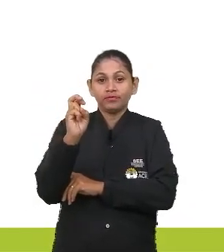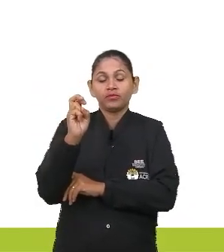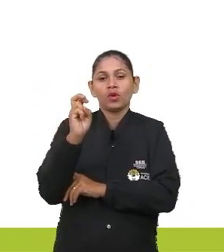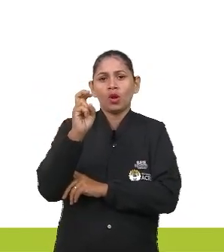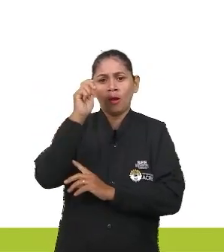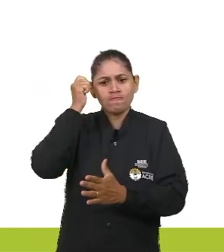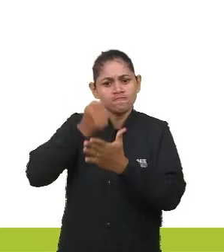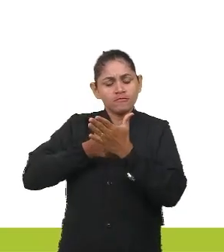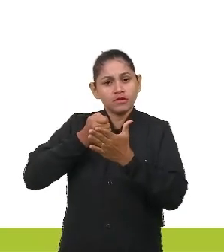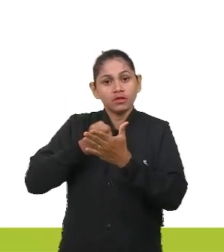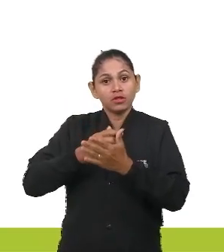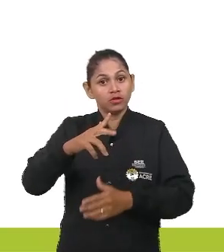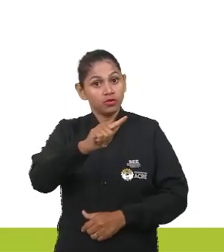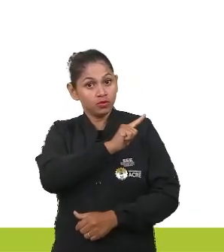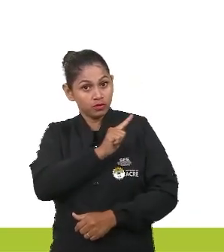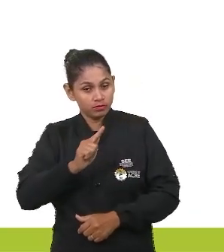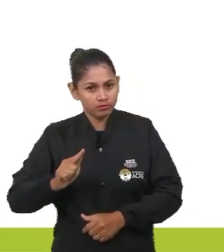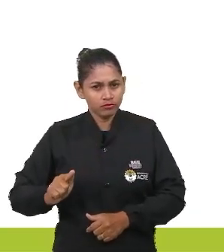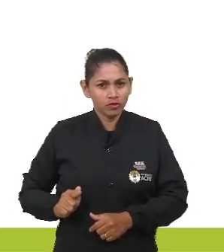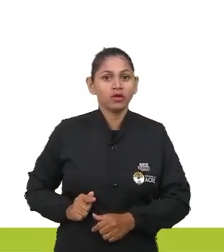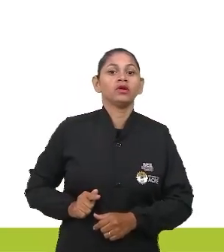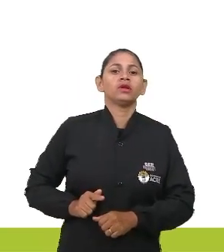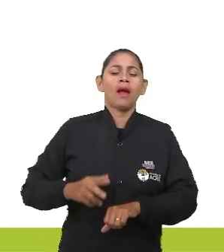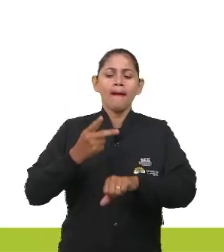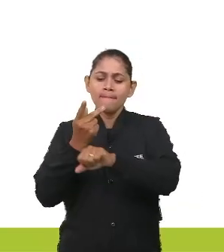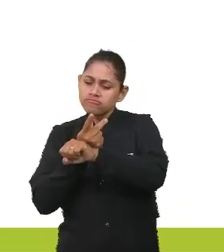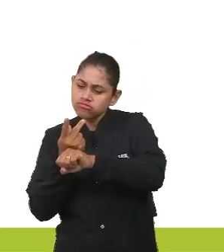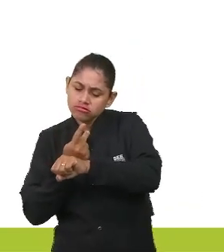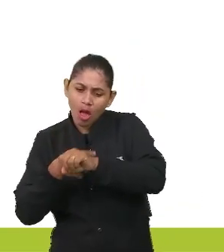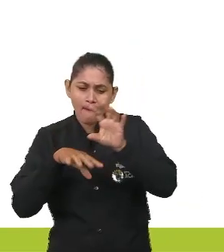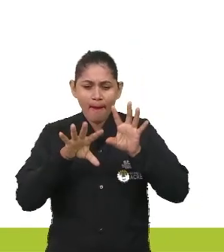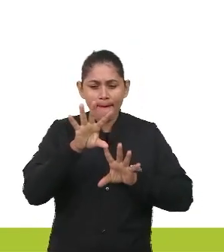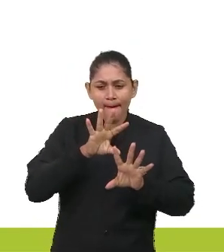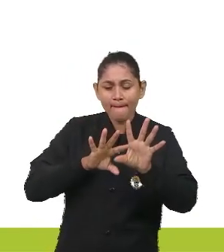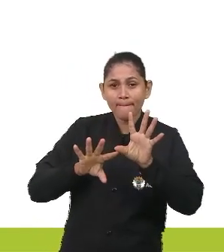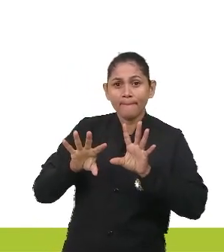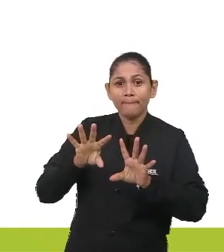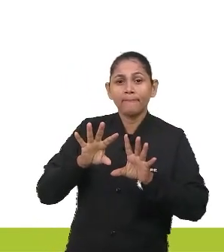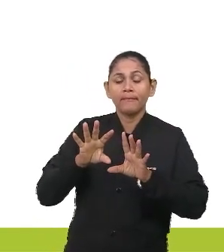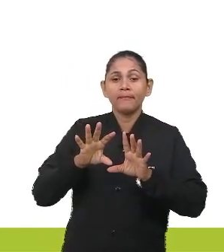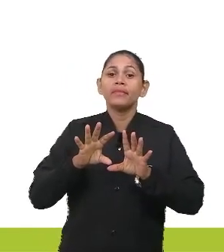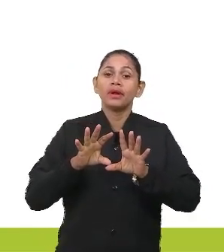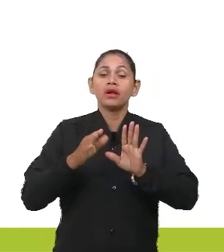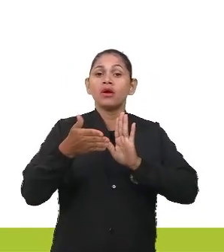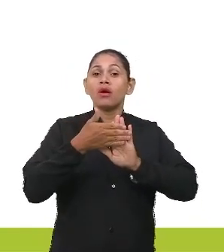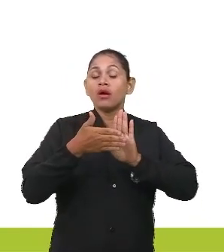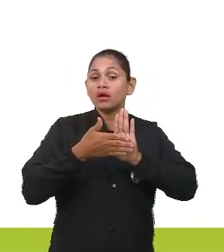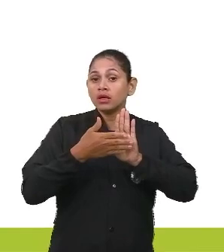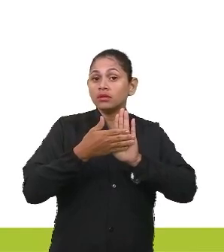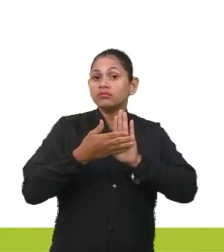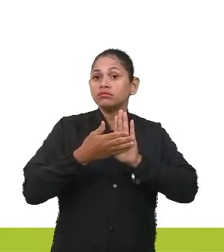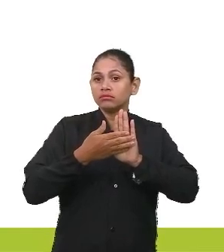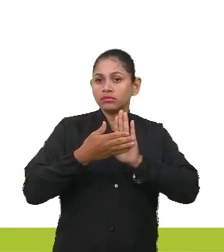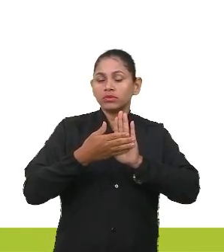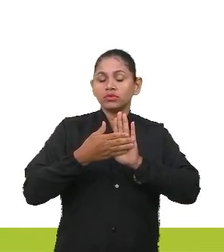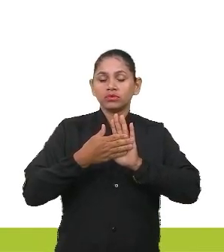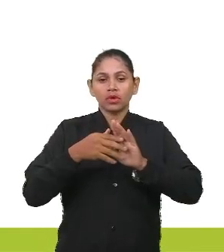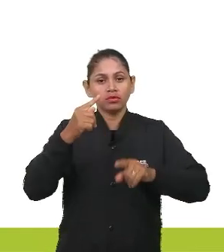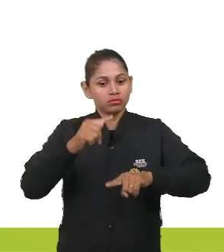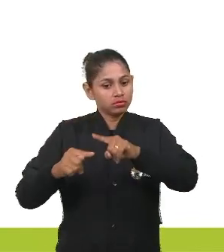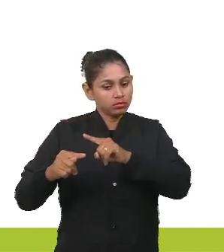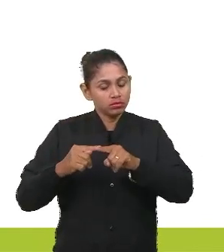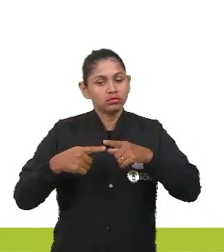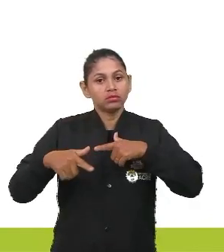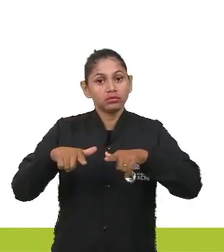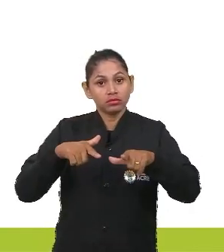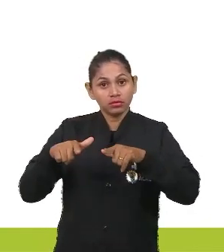governo buscar formas de proporcionar a universalização dos serviços de